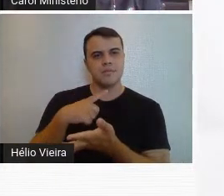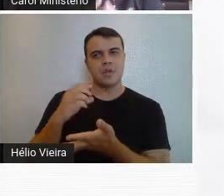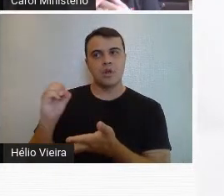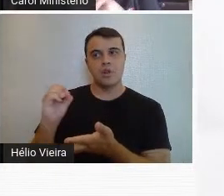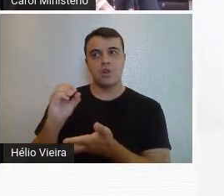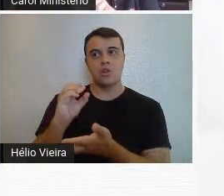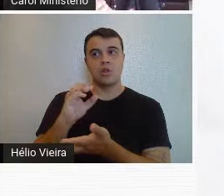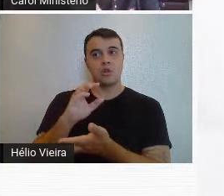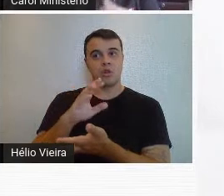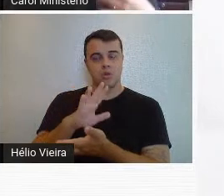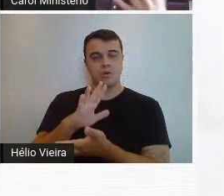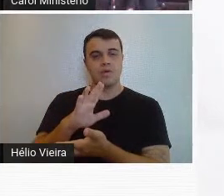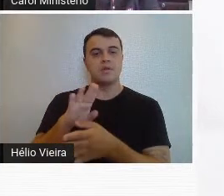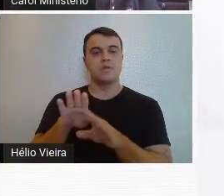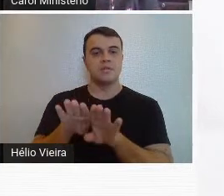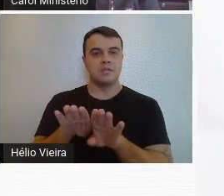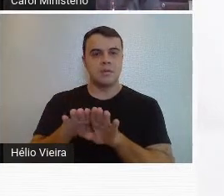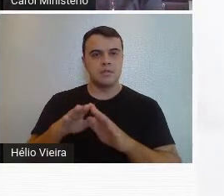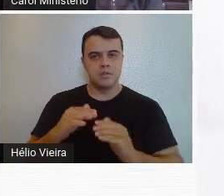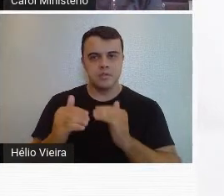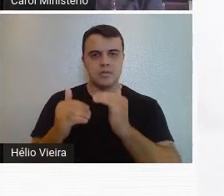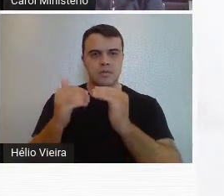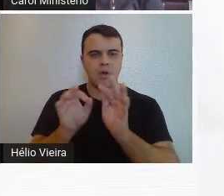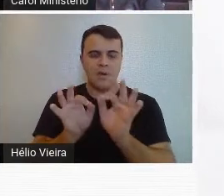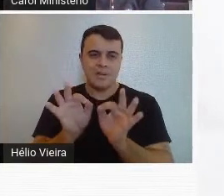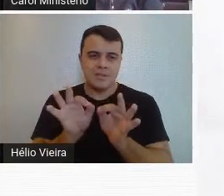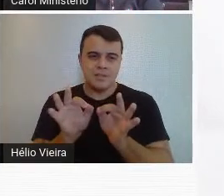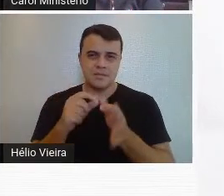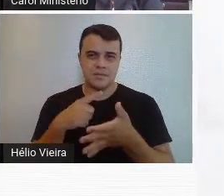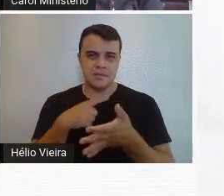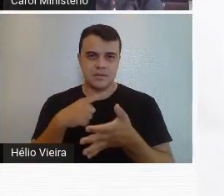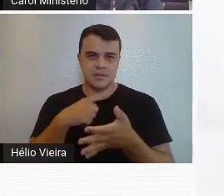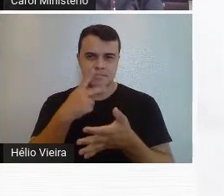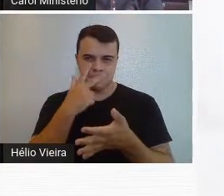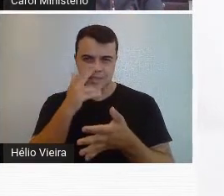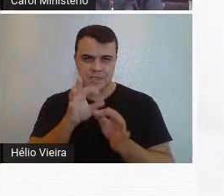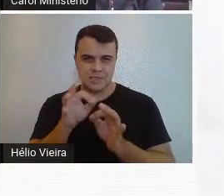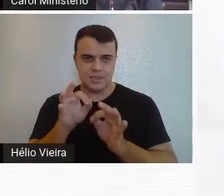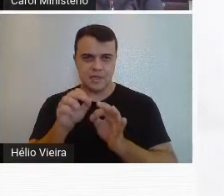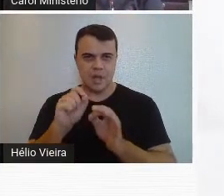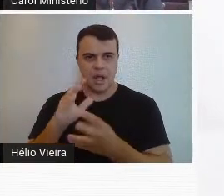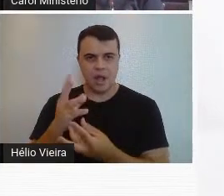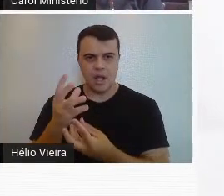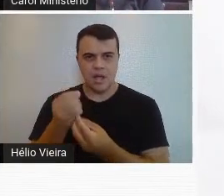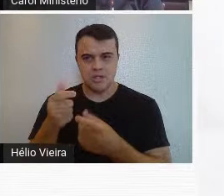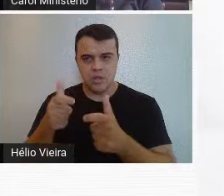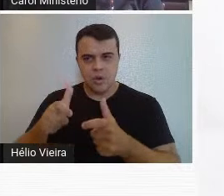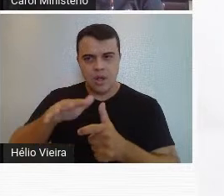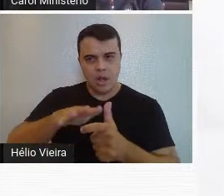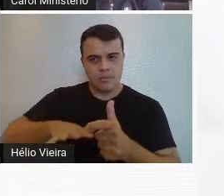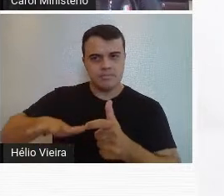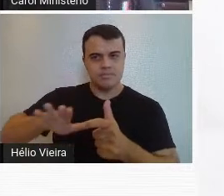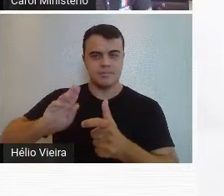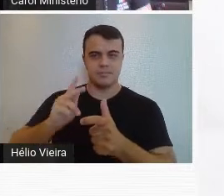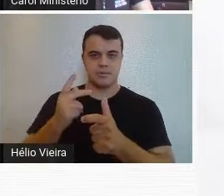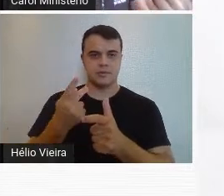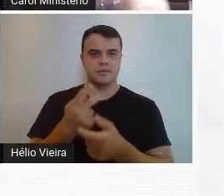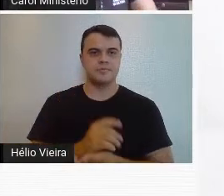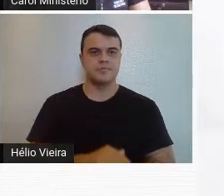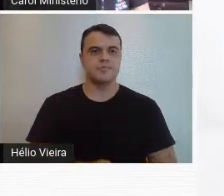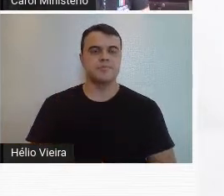e também desenvolve uma estruturação do que seria esse sistema de arte, esse ambiente artístico em Belo Horizonte, tá?